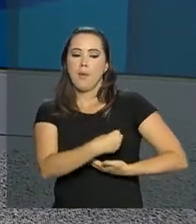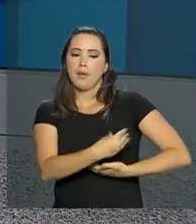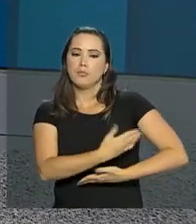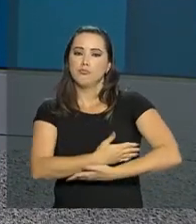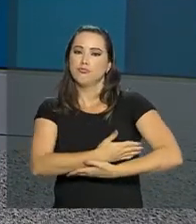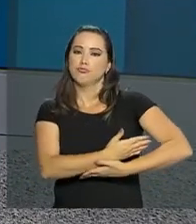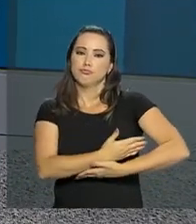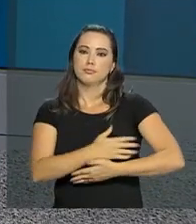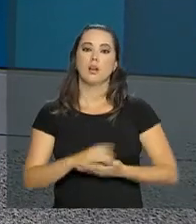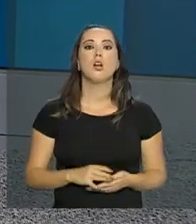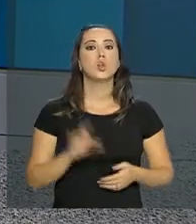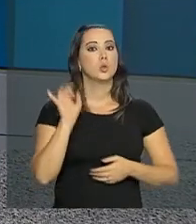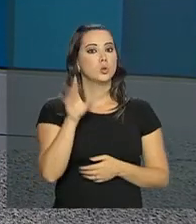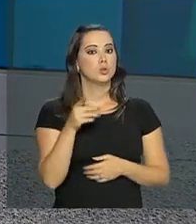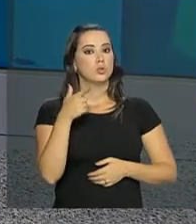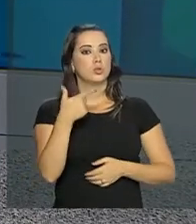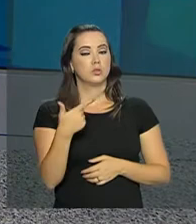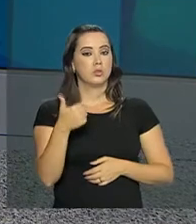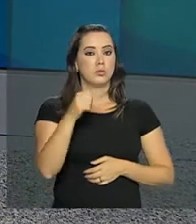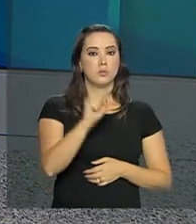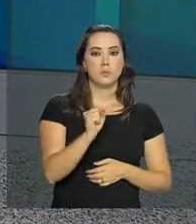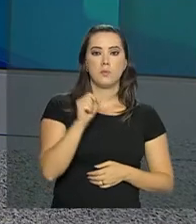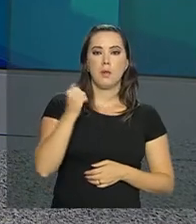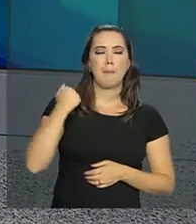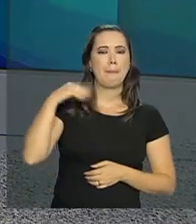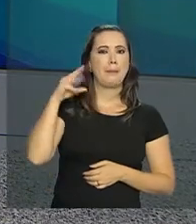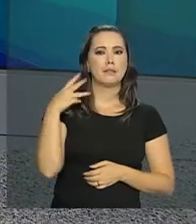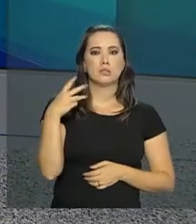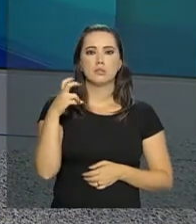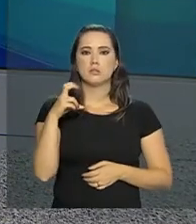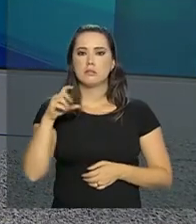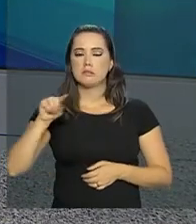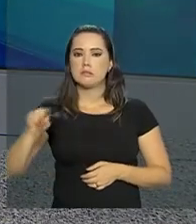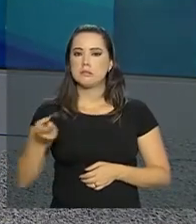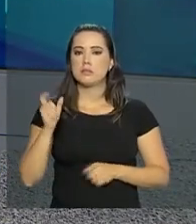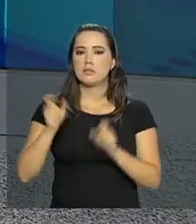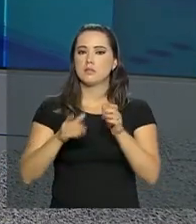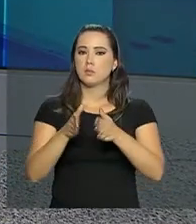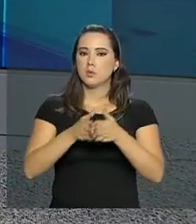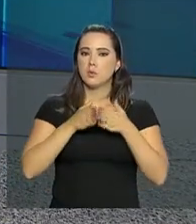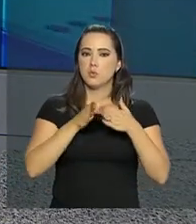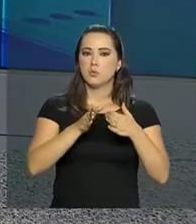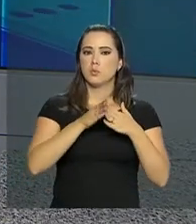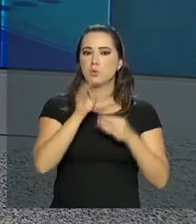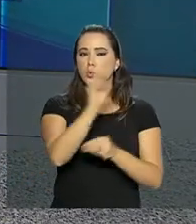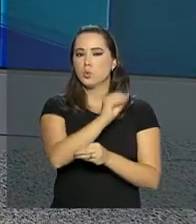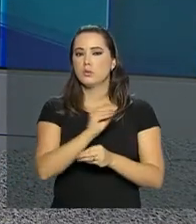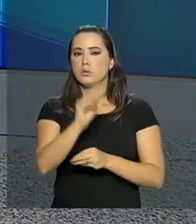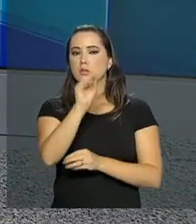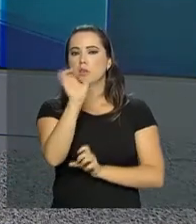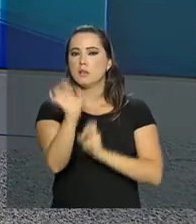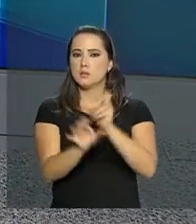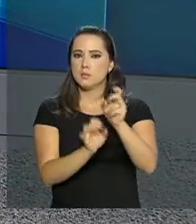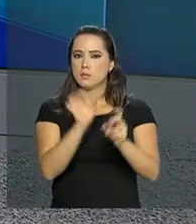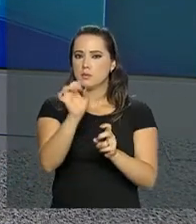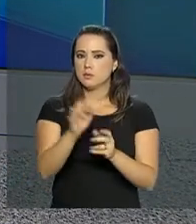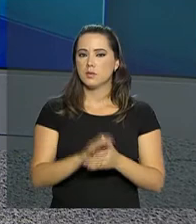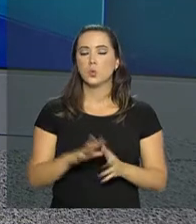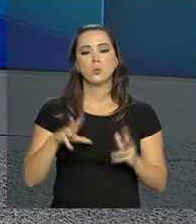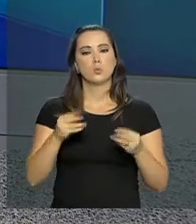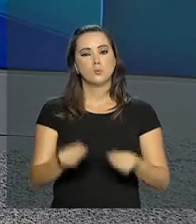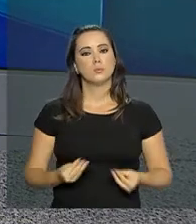amamentando. Só em 2018 foram mais 35 mil solicitações que vão receber atendimento